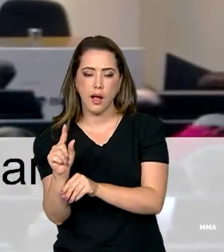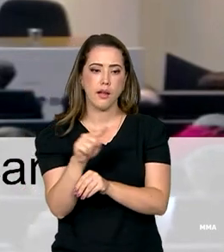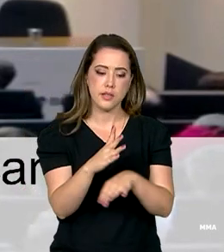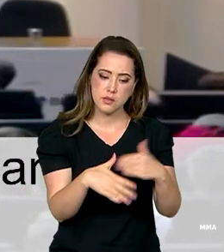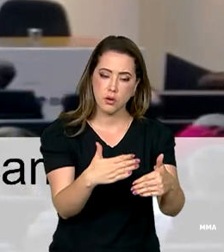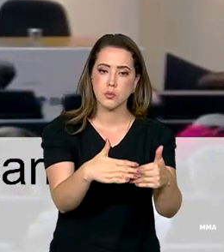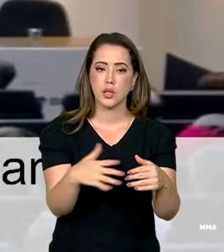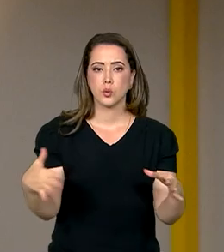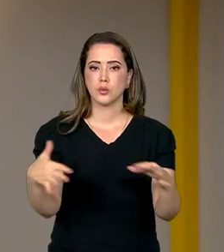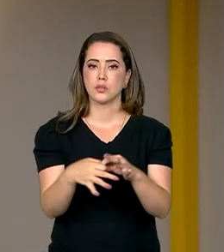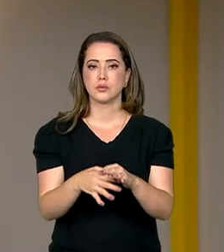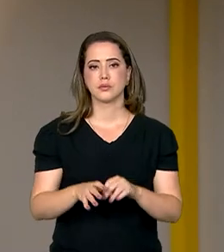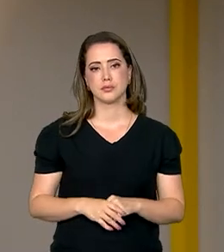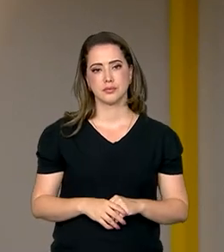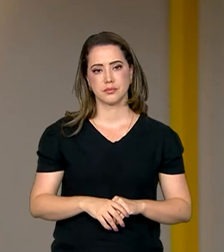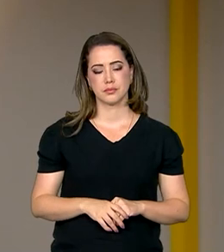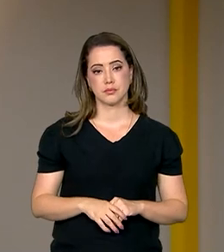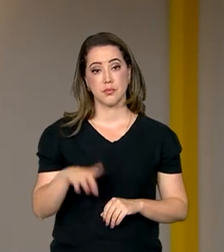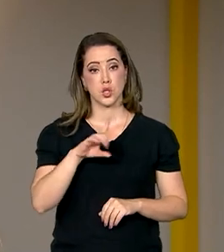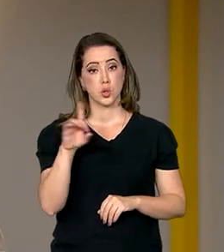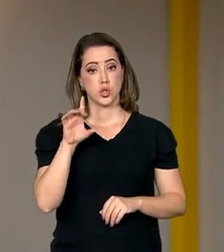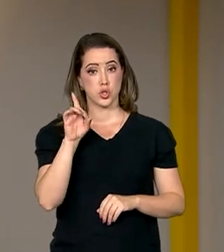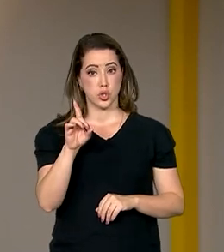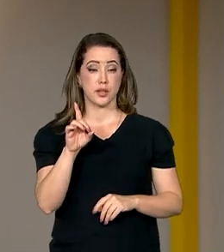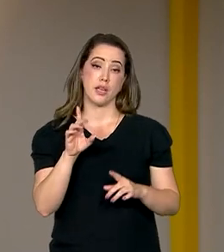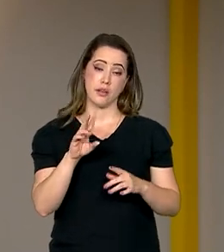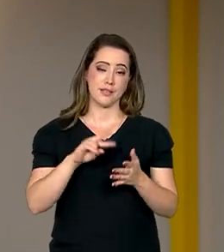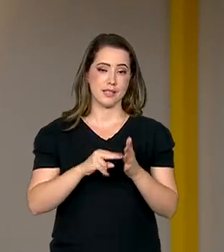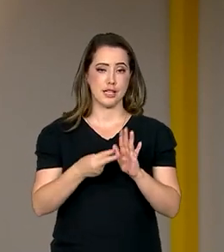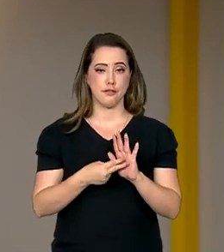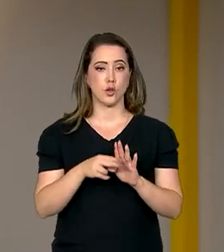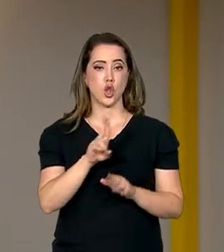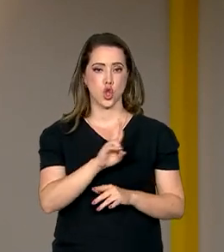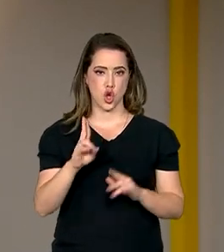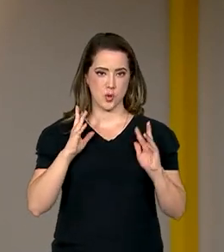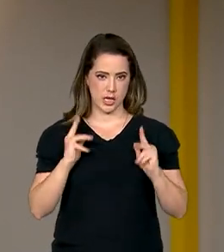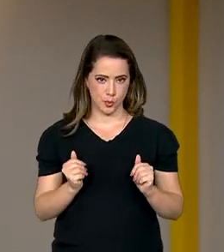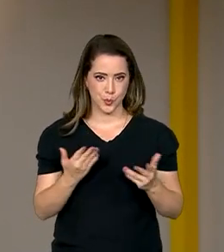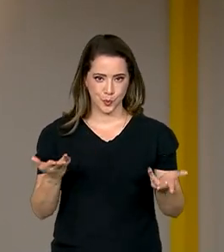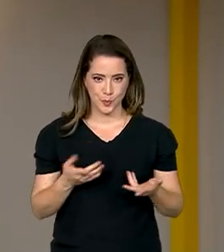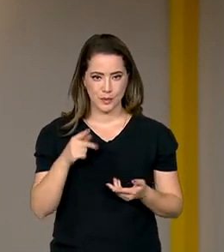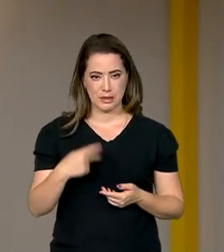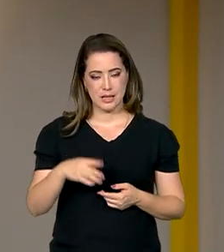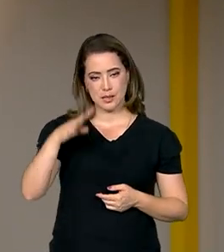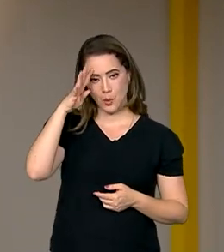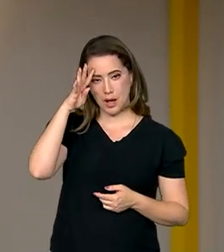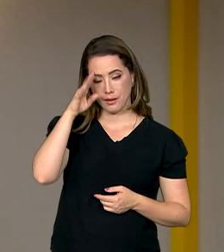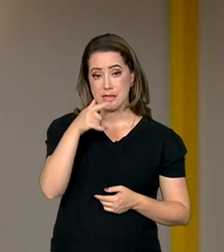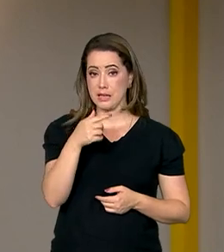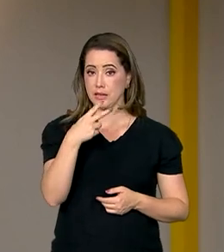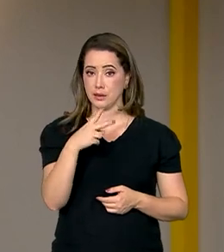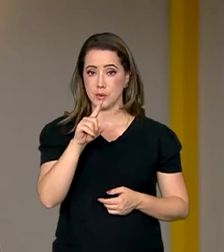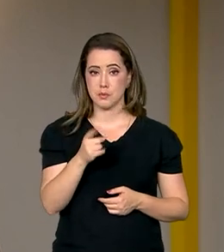coisa está ligada à outra. No dia D do Desenrola Brasil, nesta quarta-feira, 72 mil pessoas